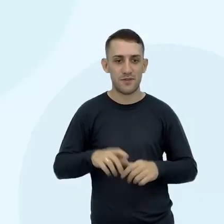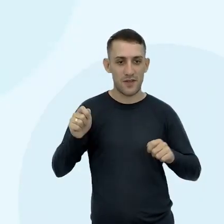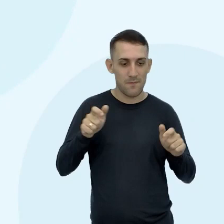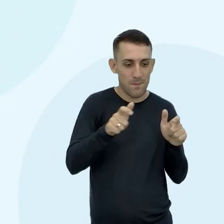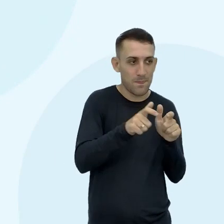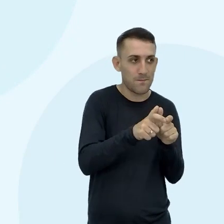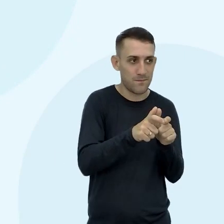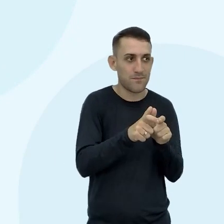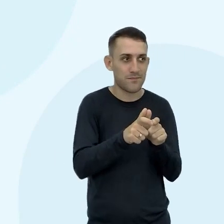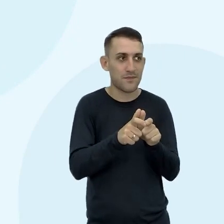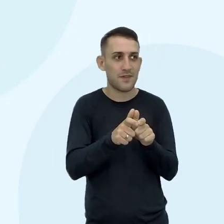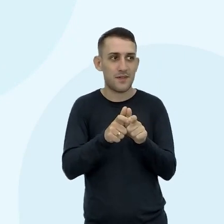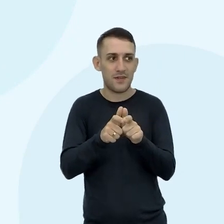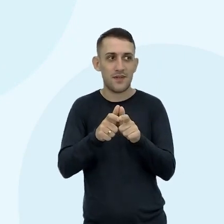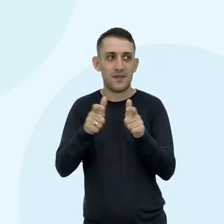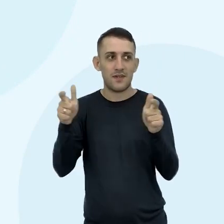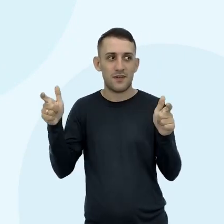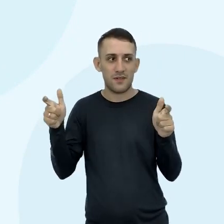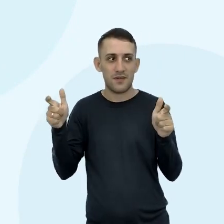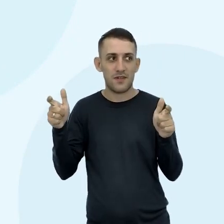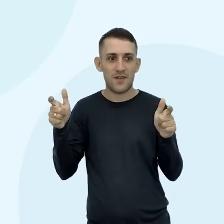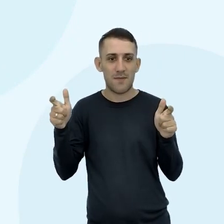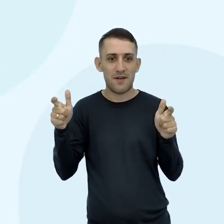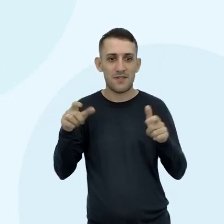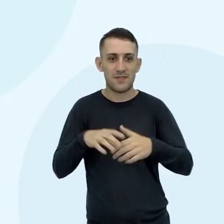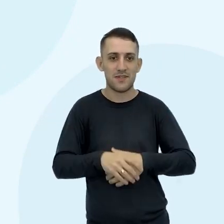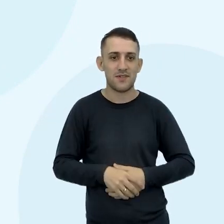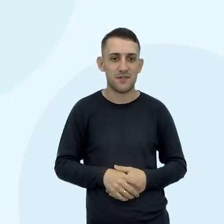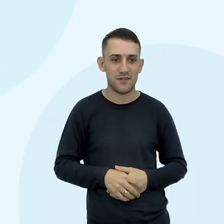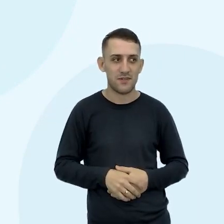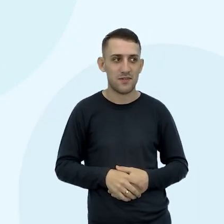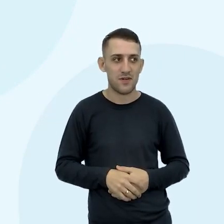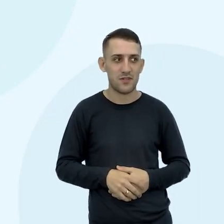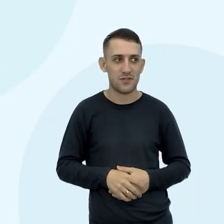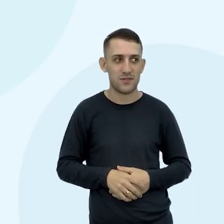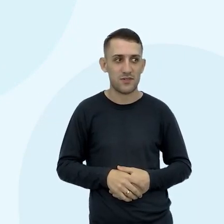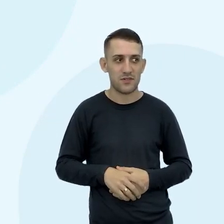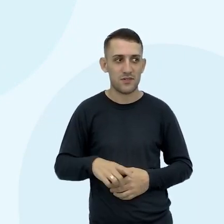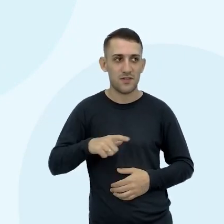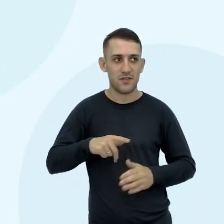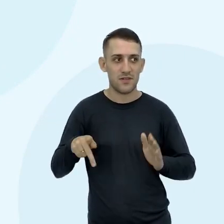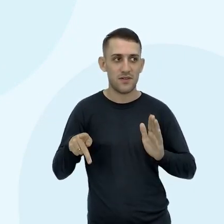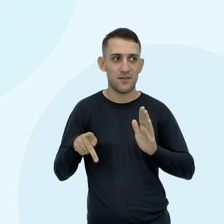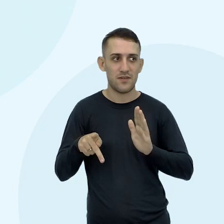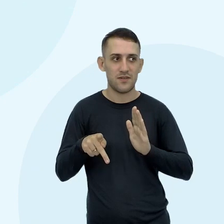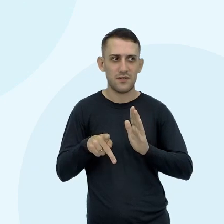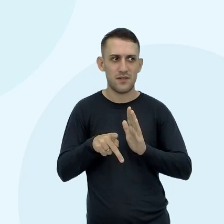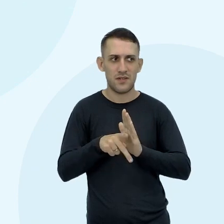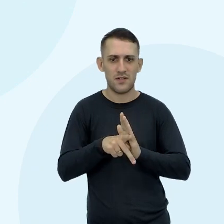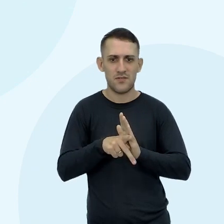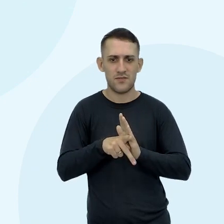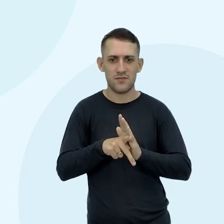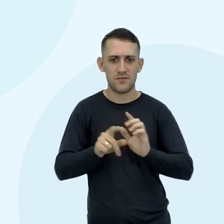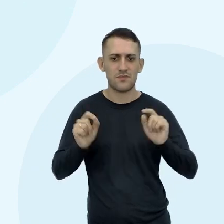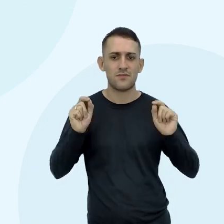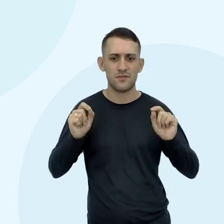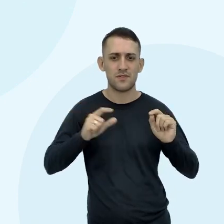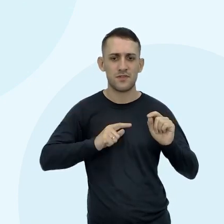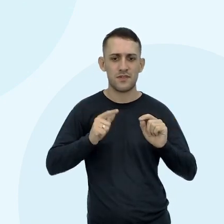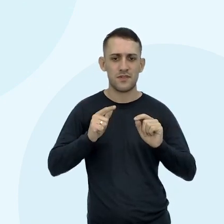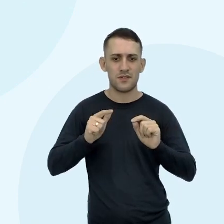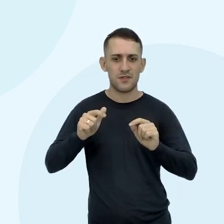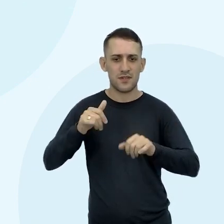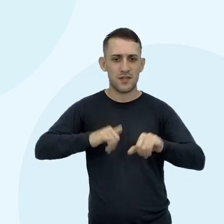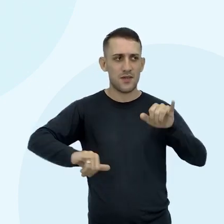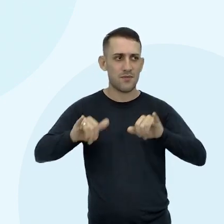Micro ao macro A pessoa sumaia Qual que o objetivo Do componente da pessoa sumaia? Analisar as condições fisico-químicas